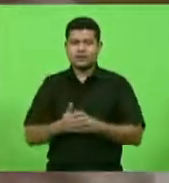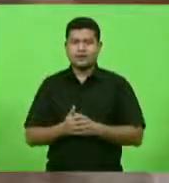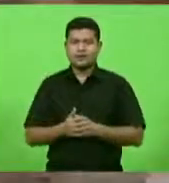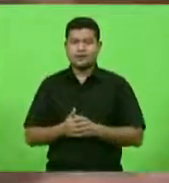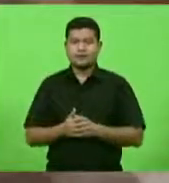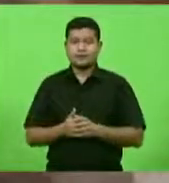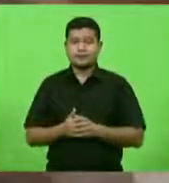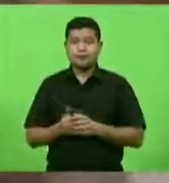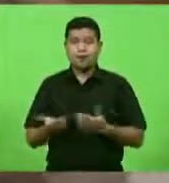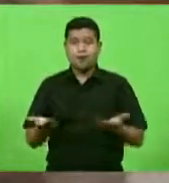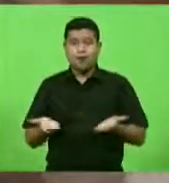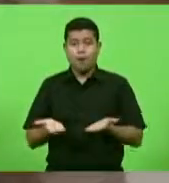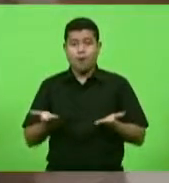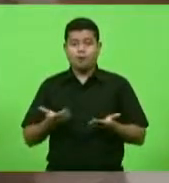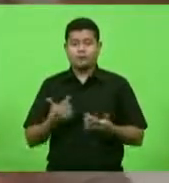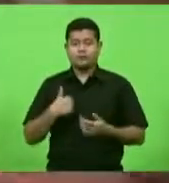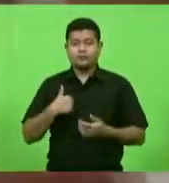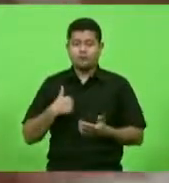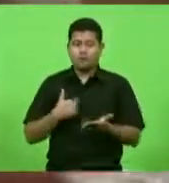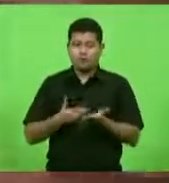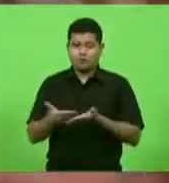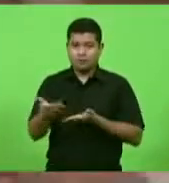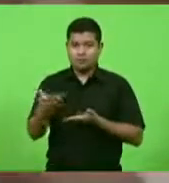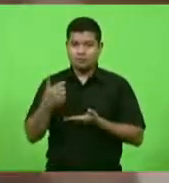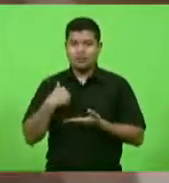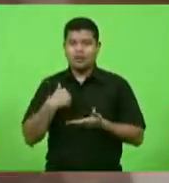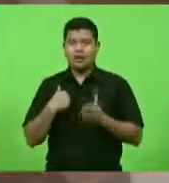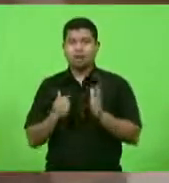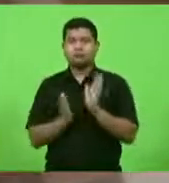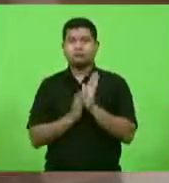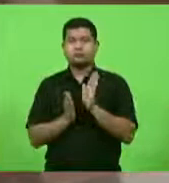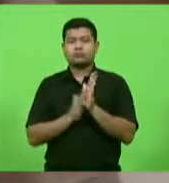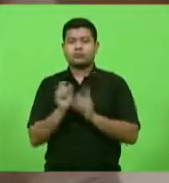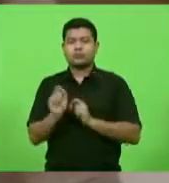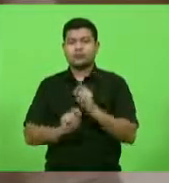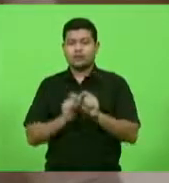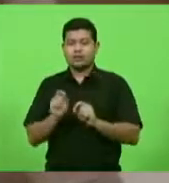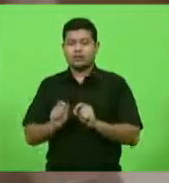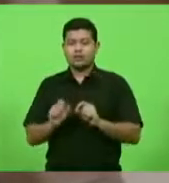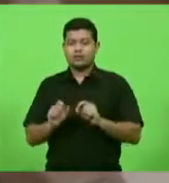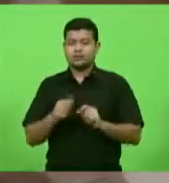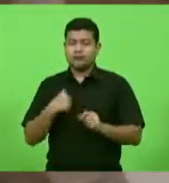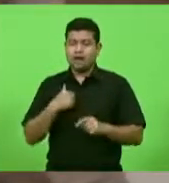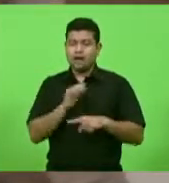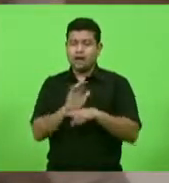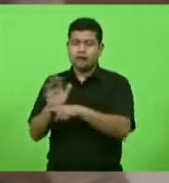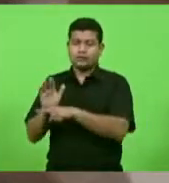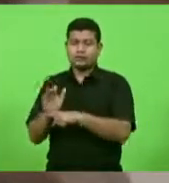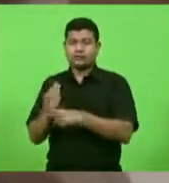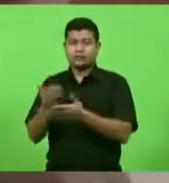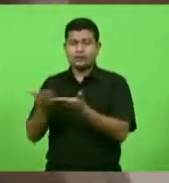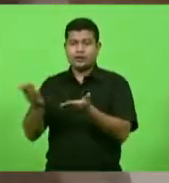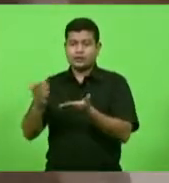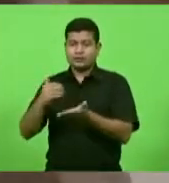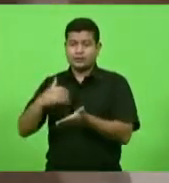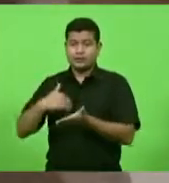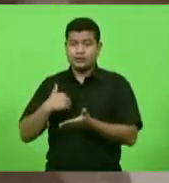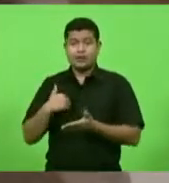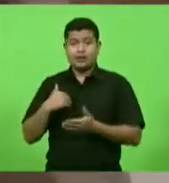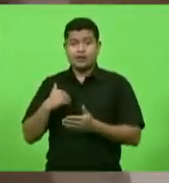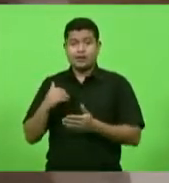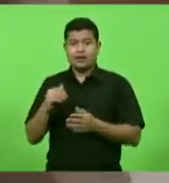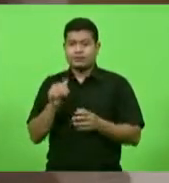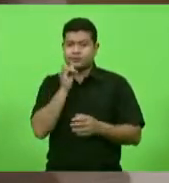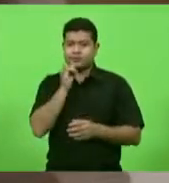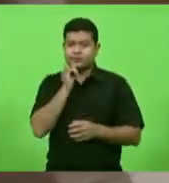Hoje estou em sessão virtual, me propus a fazer outros trabalhos no escritório regional, mas em breve, na sessão de